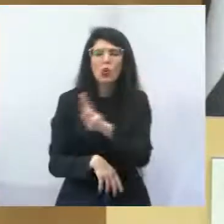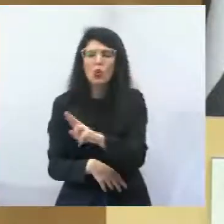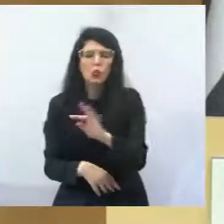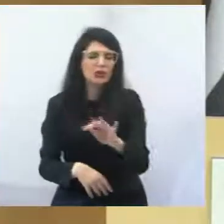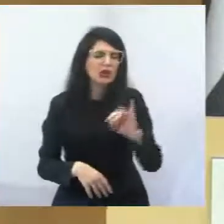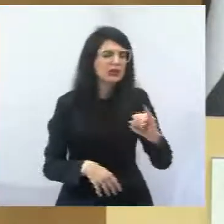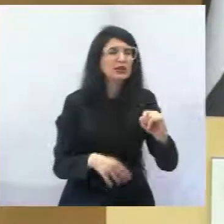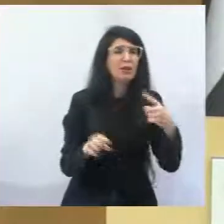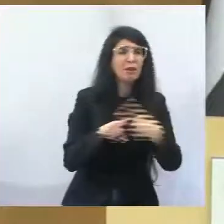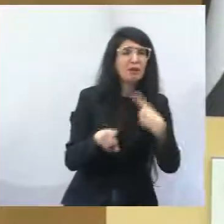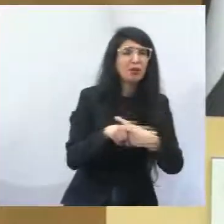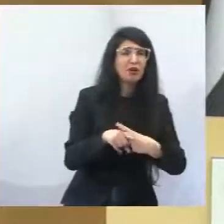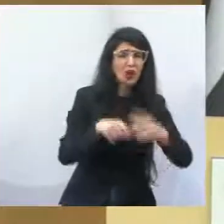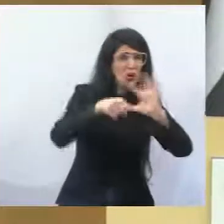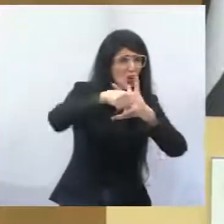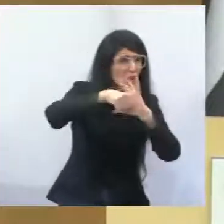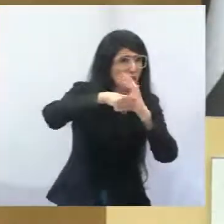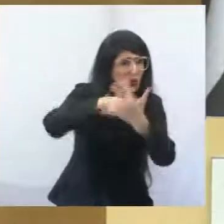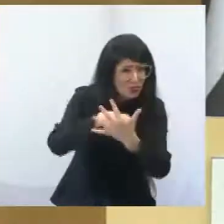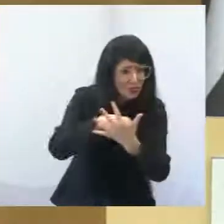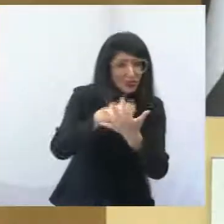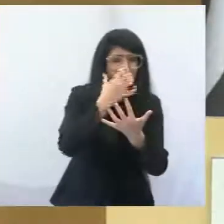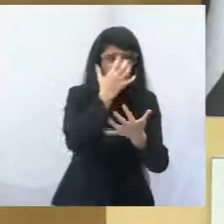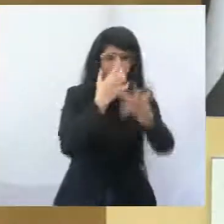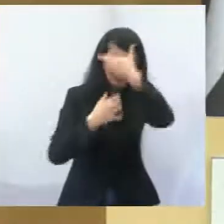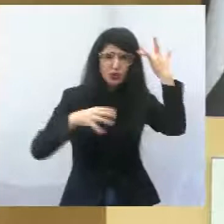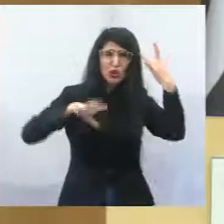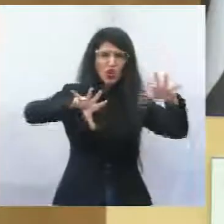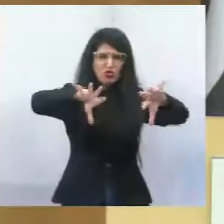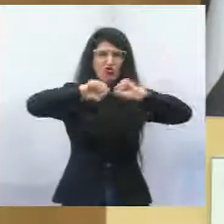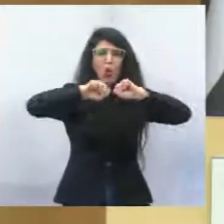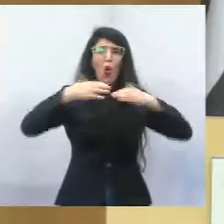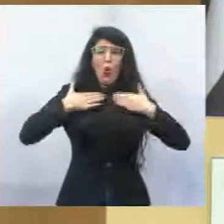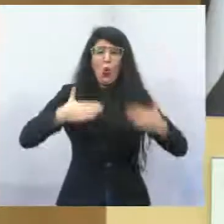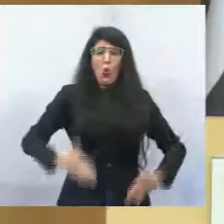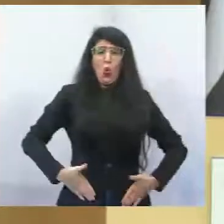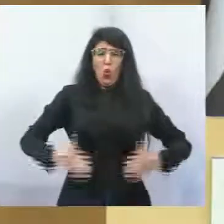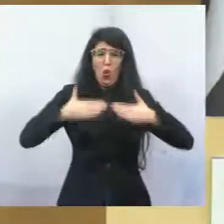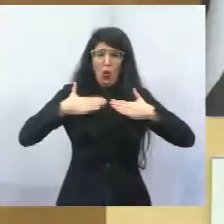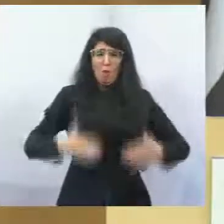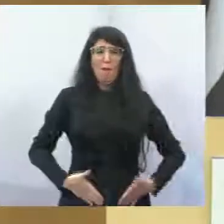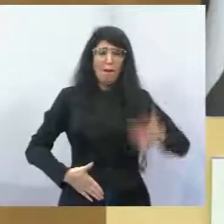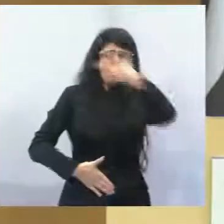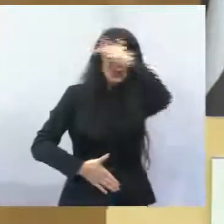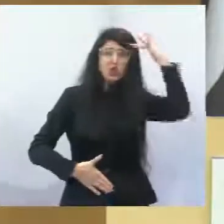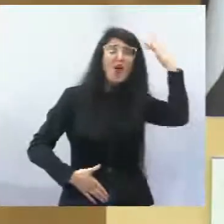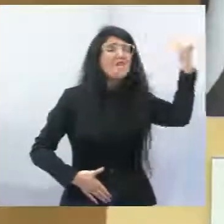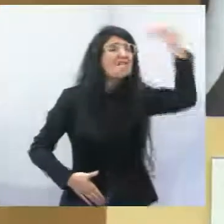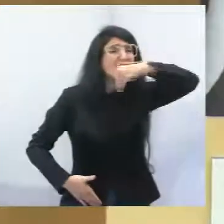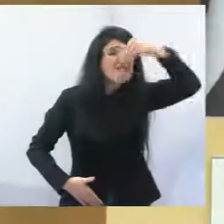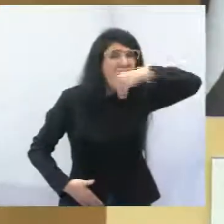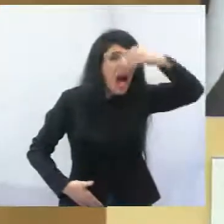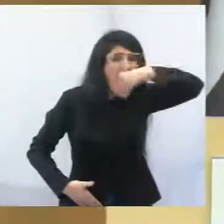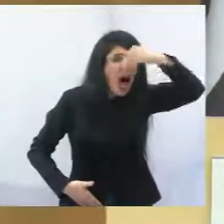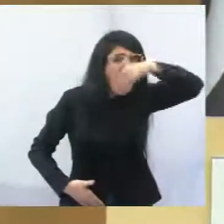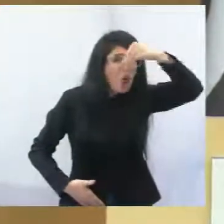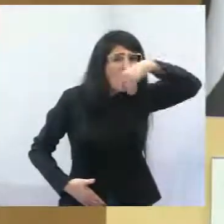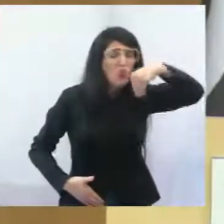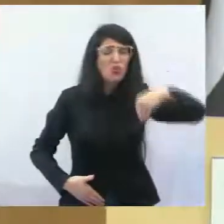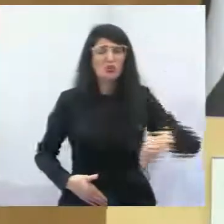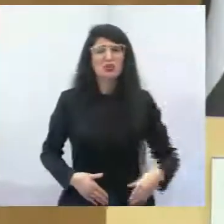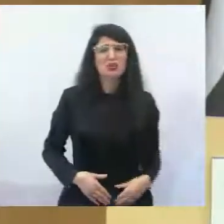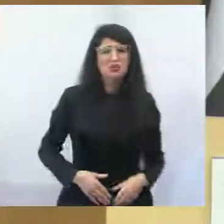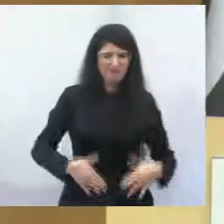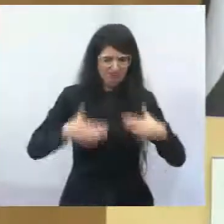uma patologia que vai fazendo com que o corpo da pessoa vá perdendo a resistência, a imunidade, e aí